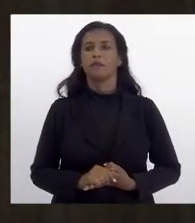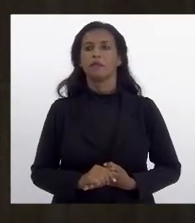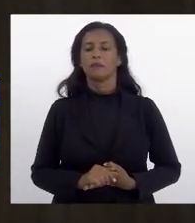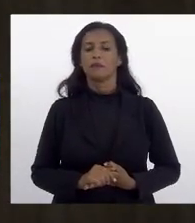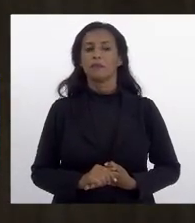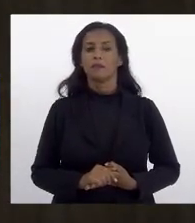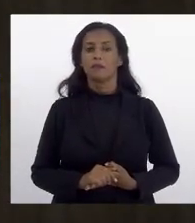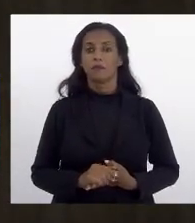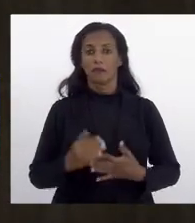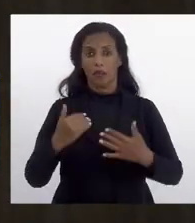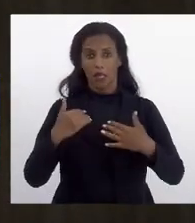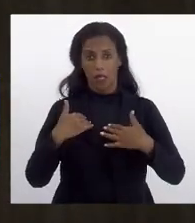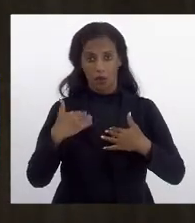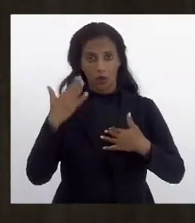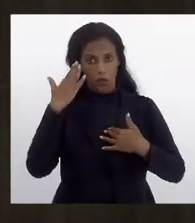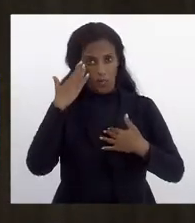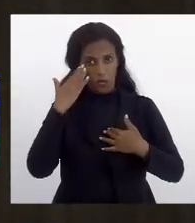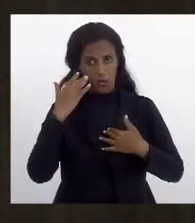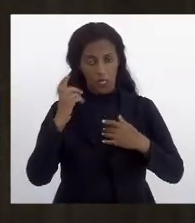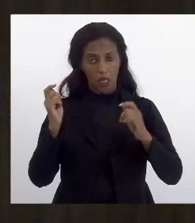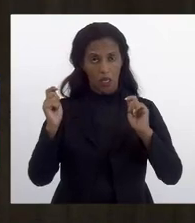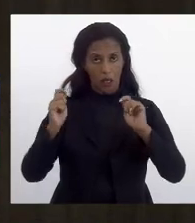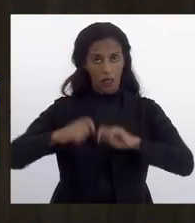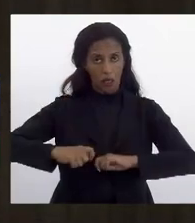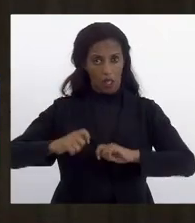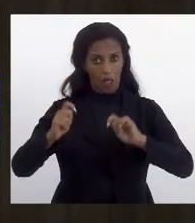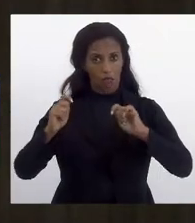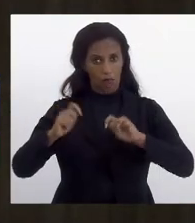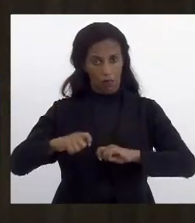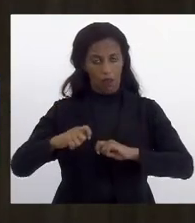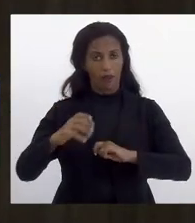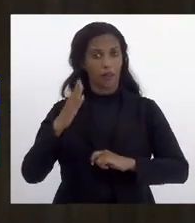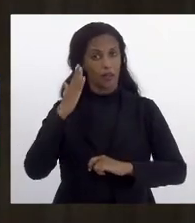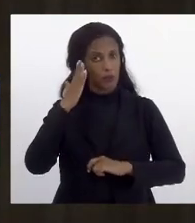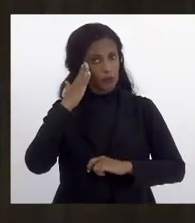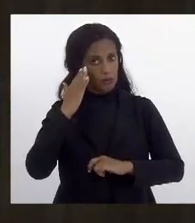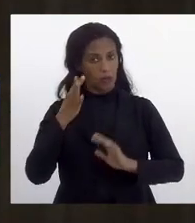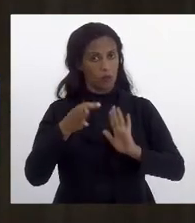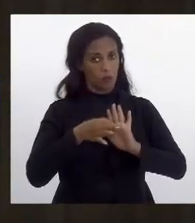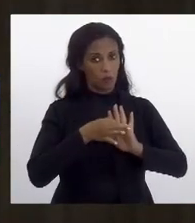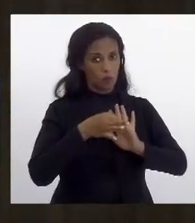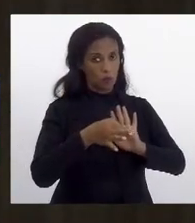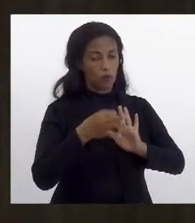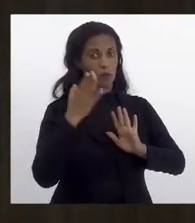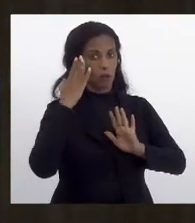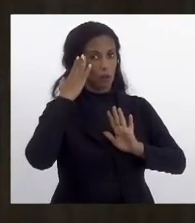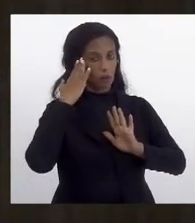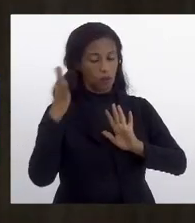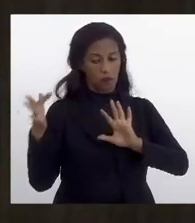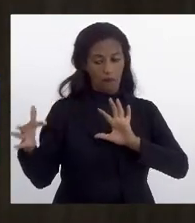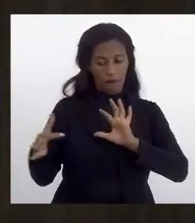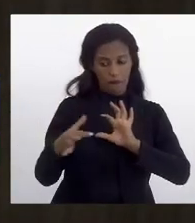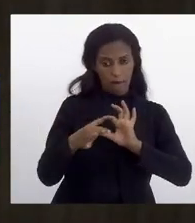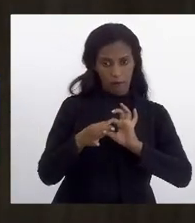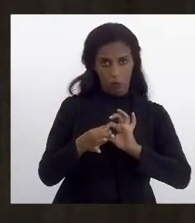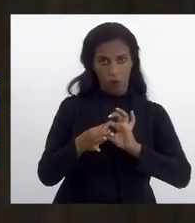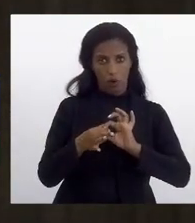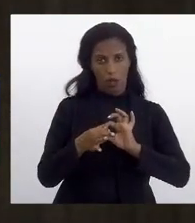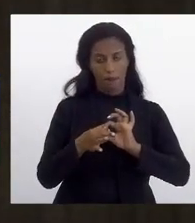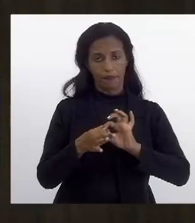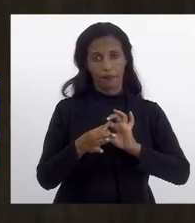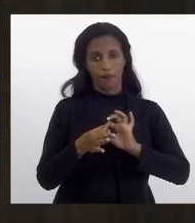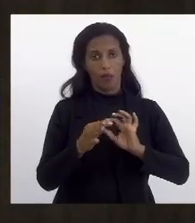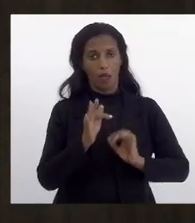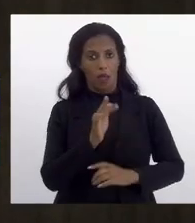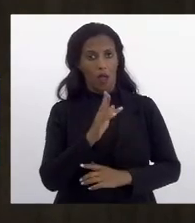Eu sei que nós podemos fazer como sugestão vincular essa despesa ao Fundo